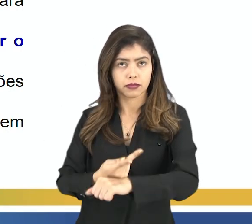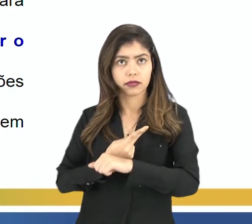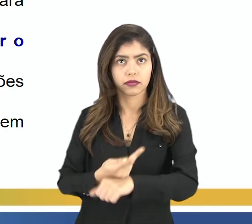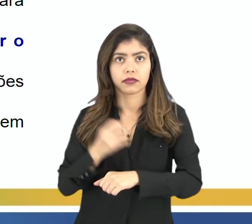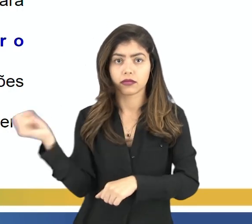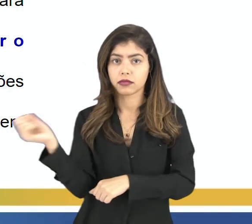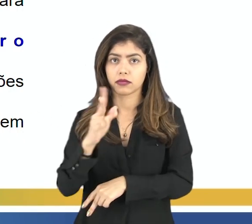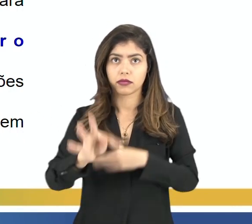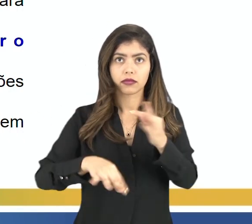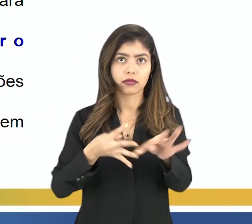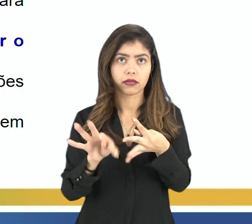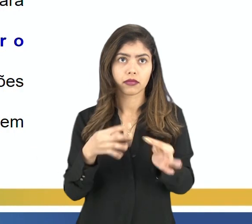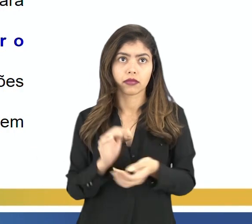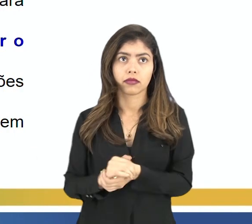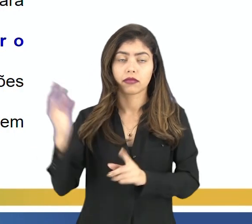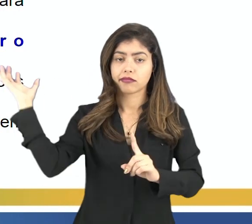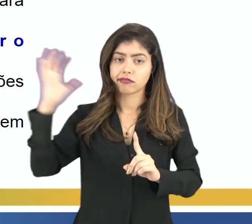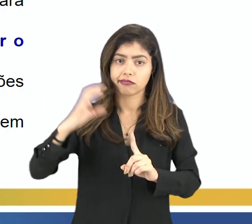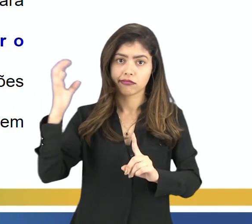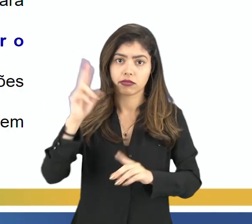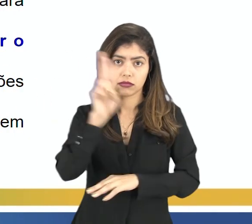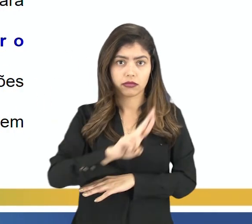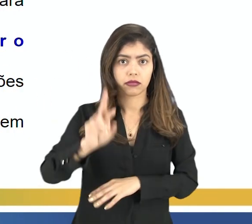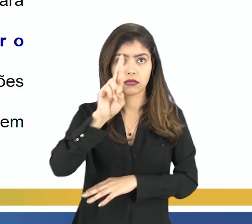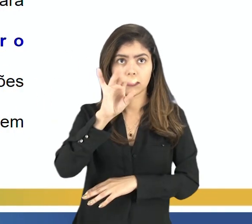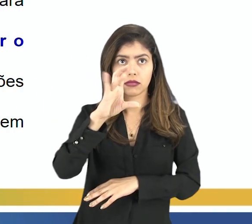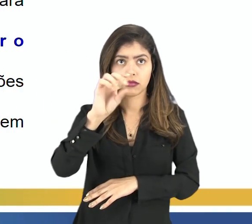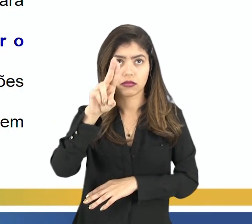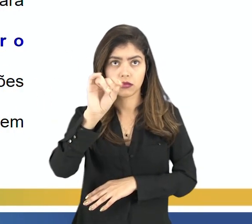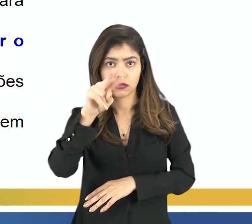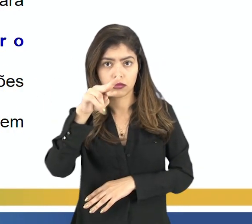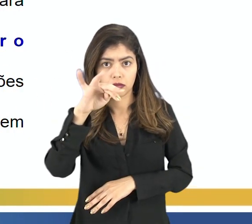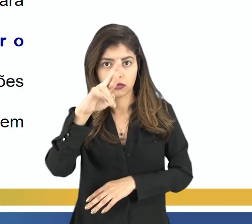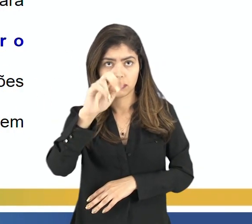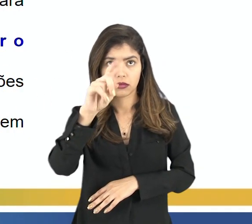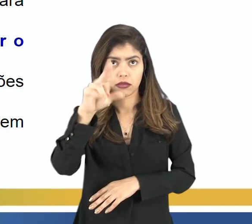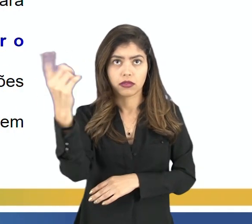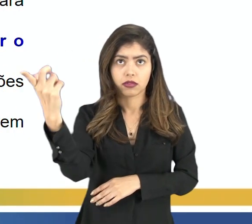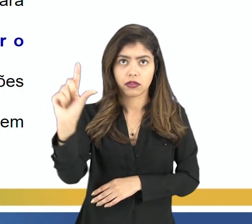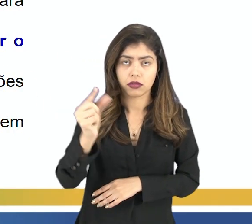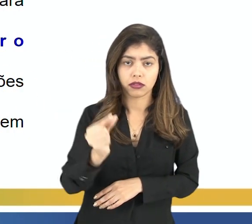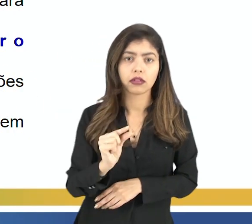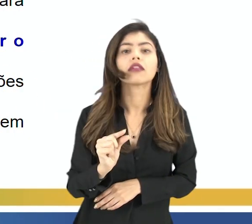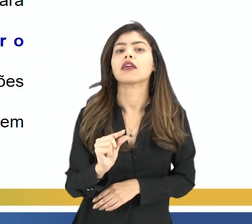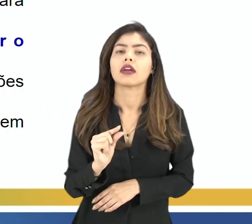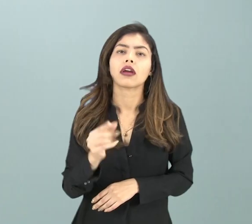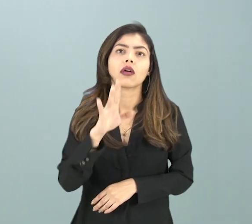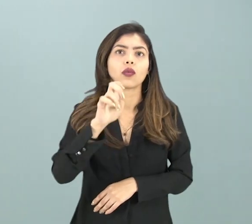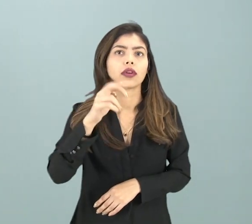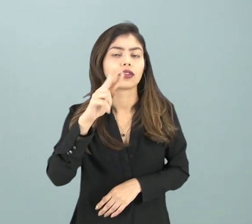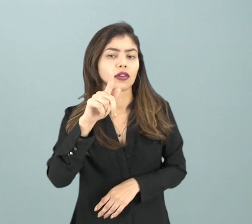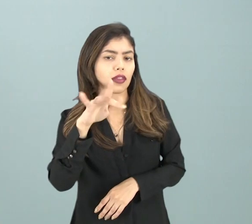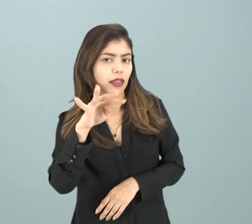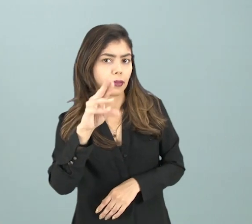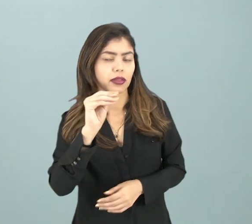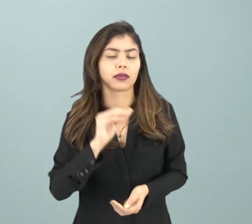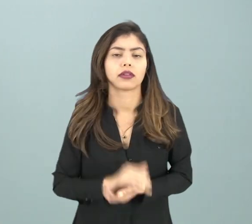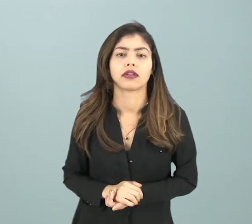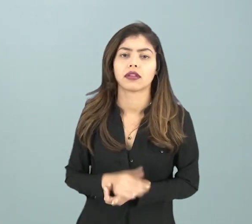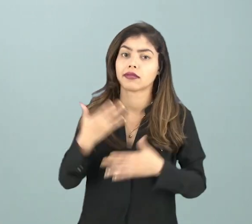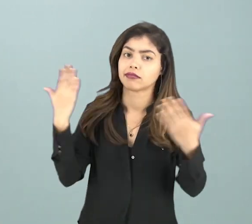novas tecnologias para incentivar o uso de recursos naturais menos suscetíveis ao esgotamento.